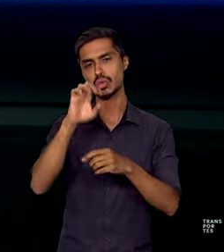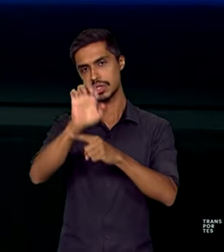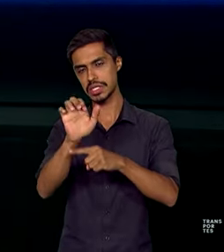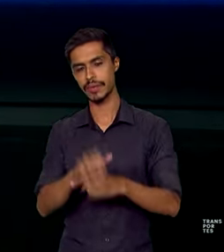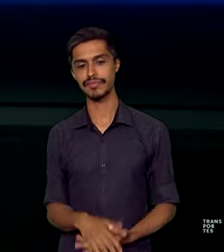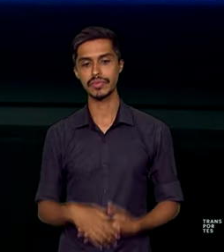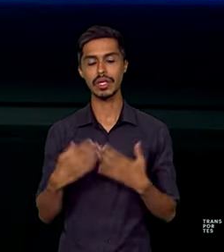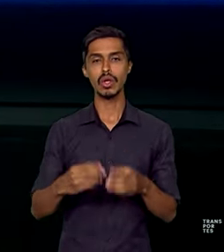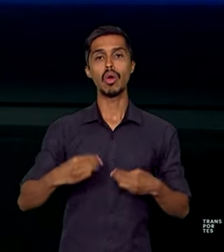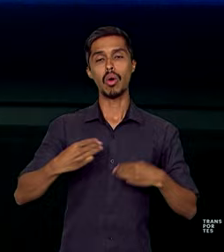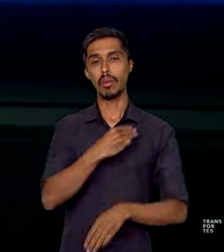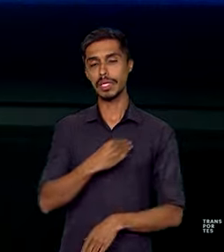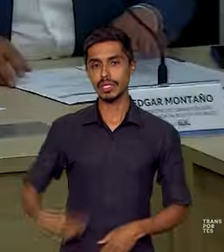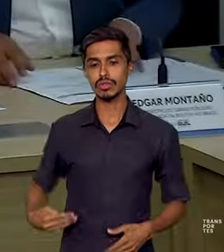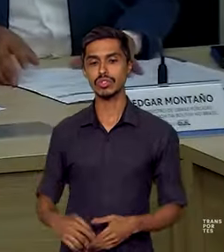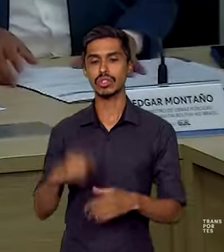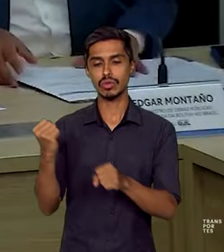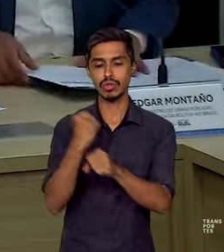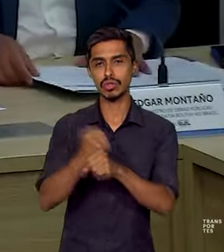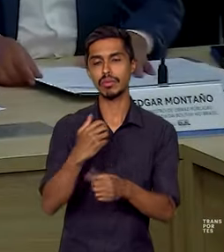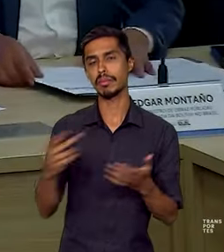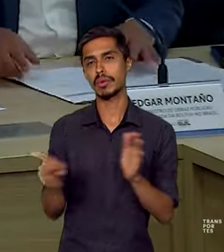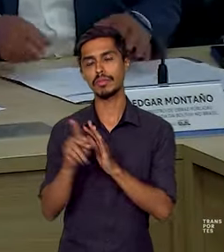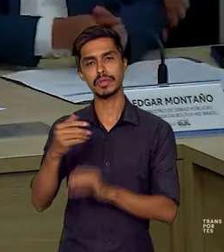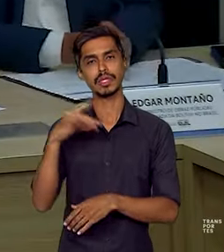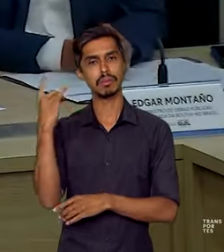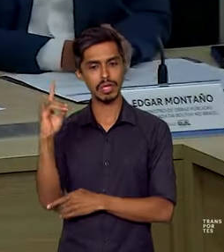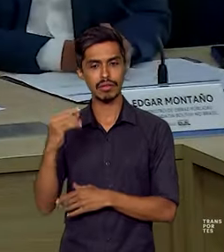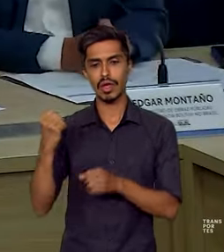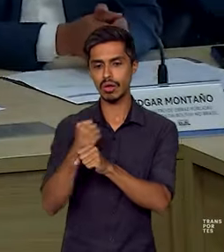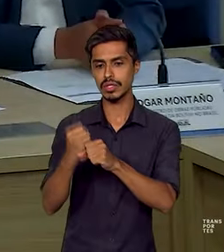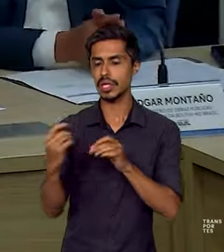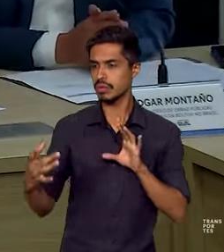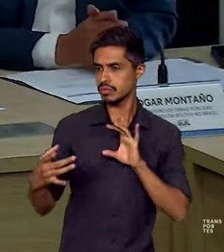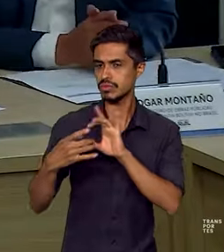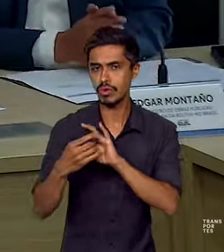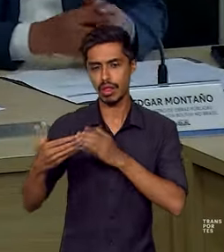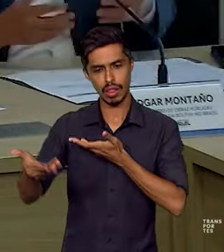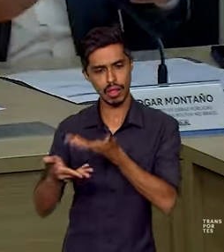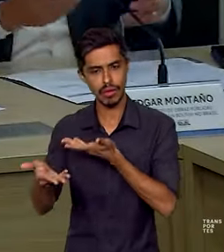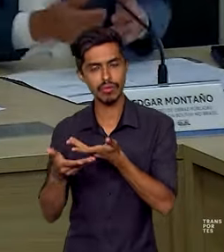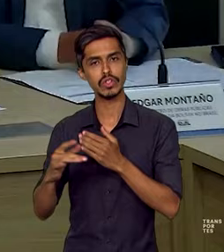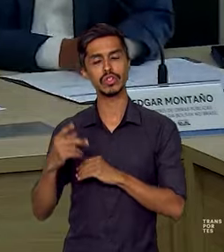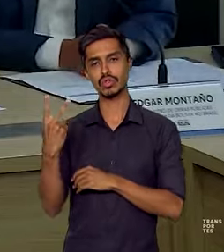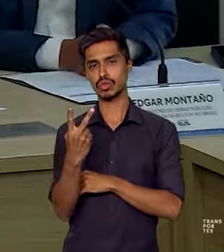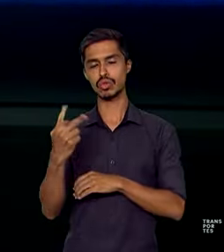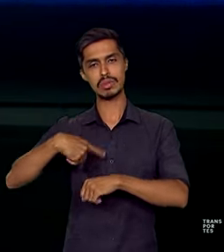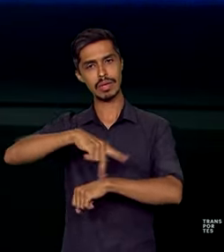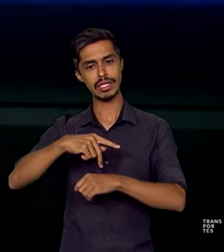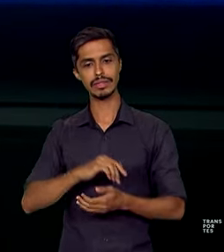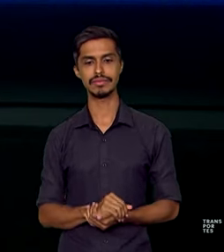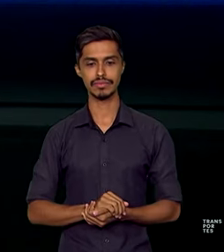ministro de Obras Públicas da Bolívia, a obra vai estreitar ainda mais os laços entre os dois países.